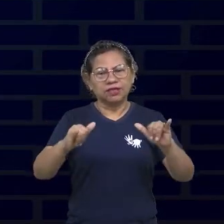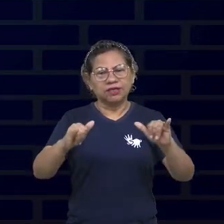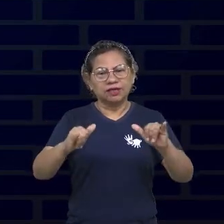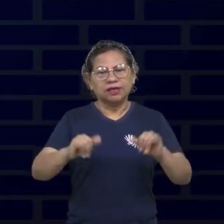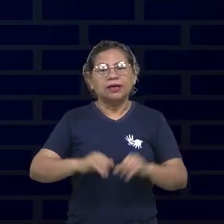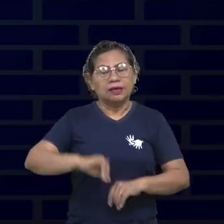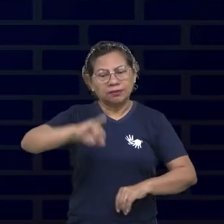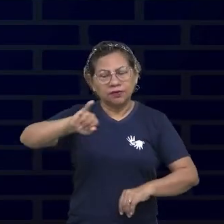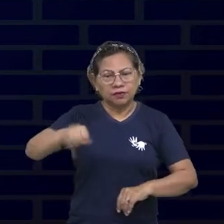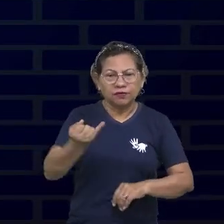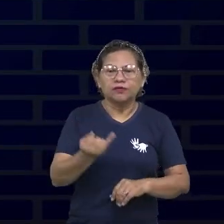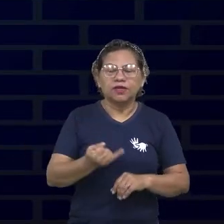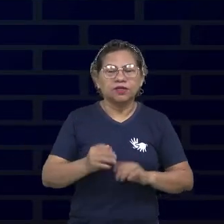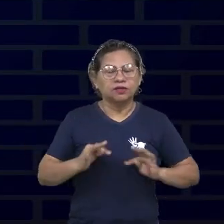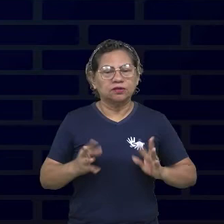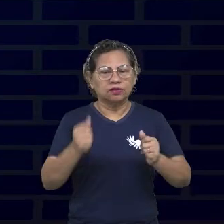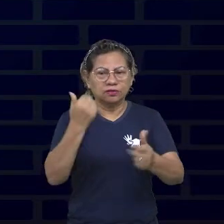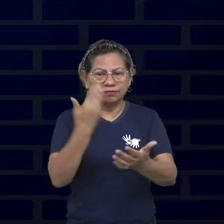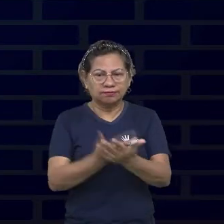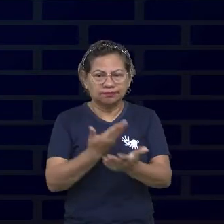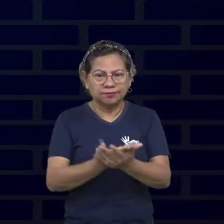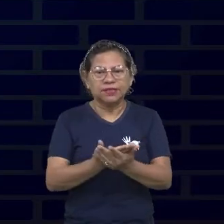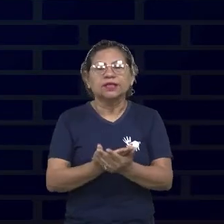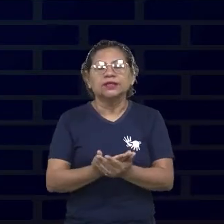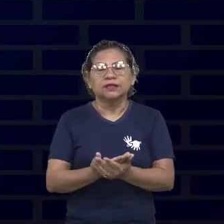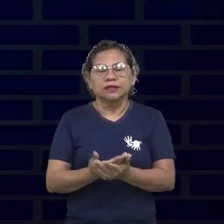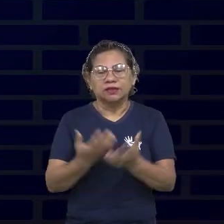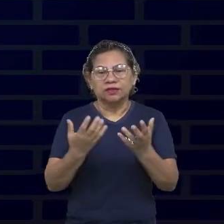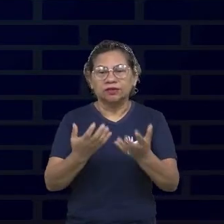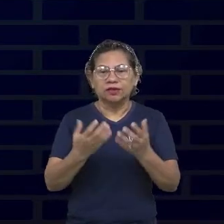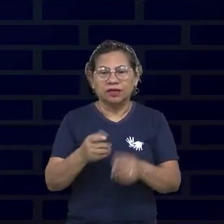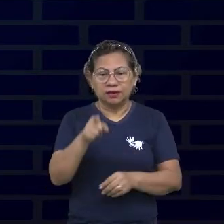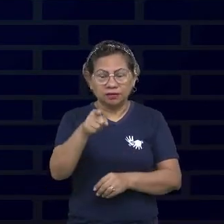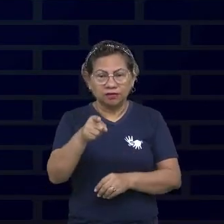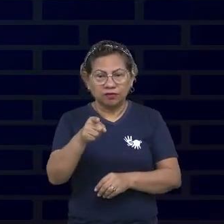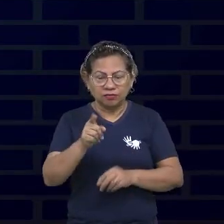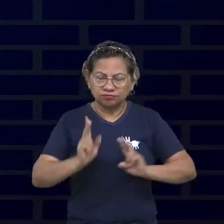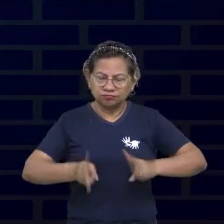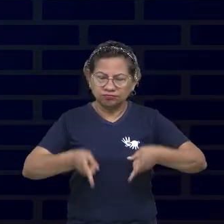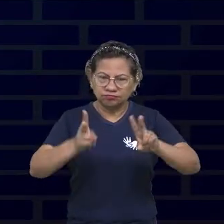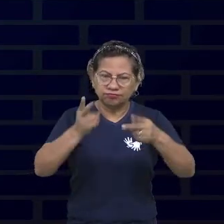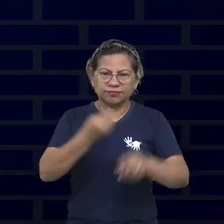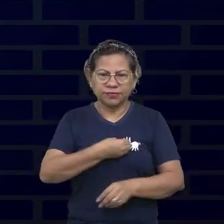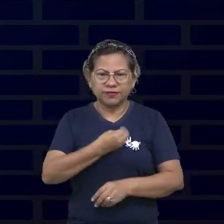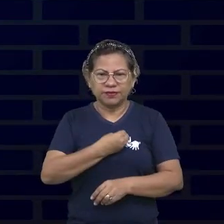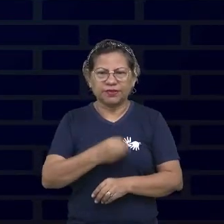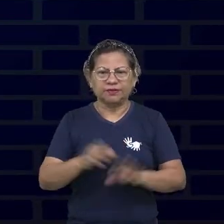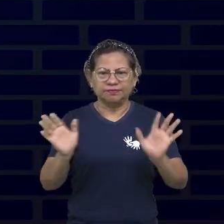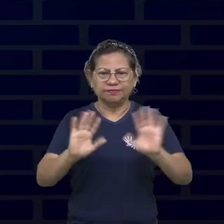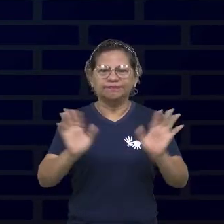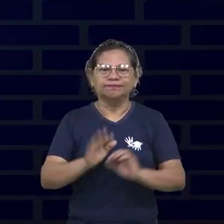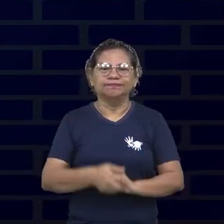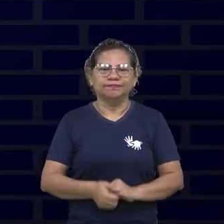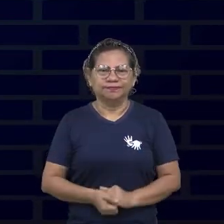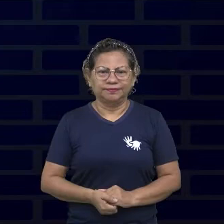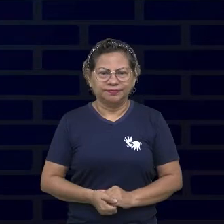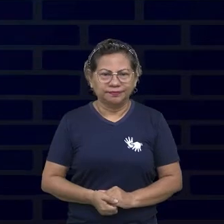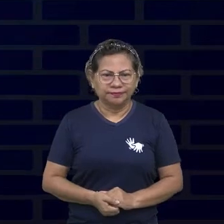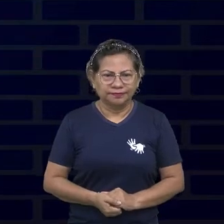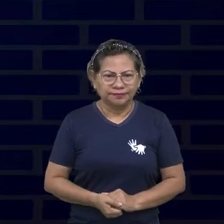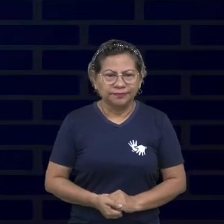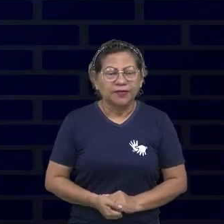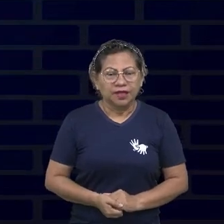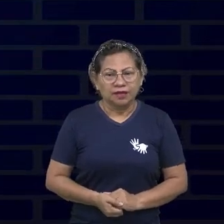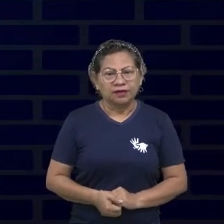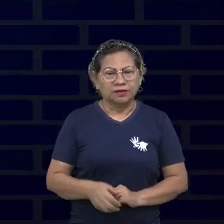oportunidades. Desejo enorme sucesso na caminhada. E até uma próxima oportunidade. Meu nome é Davi Jordão.